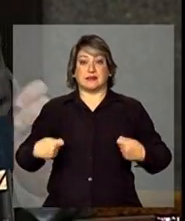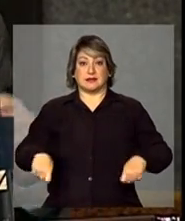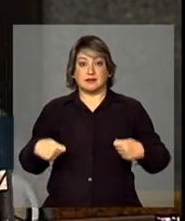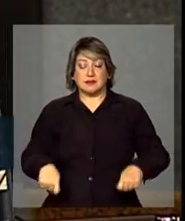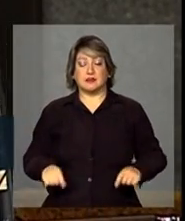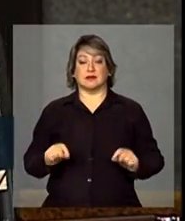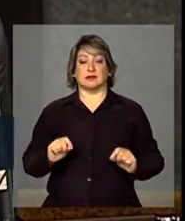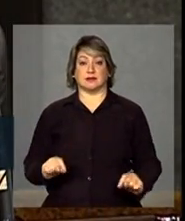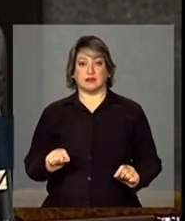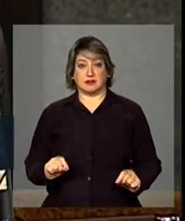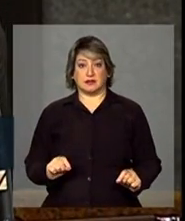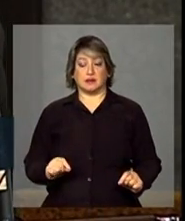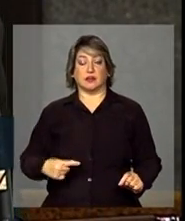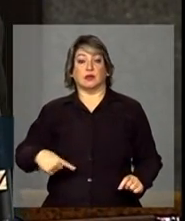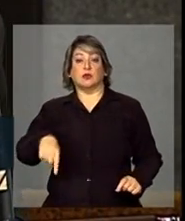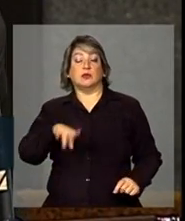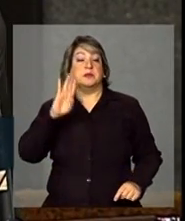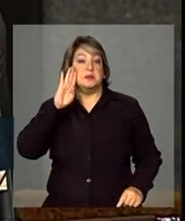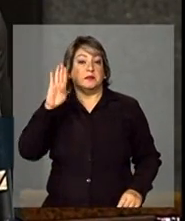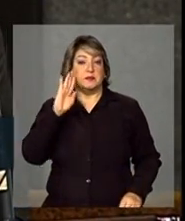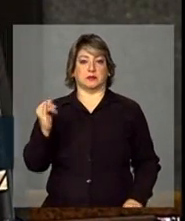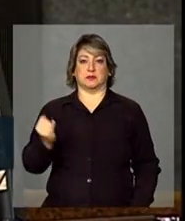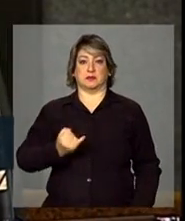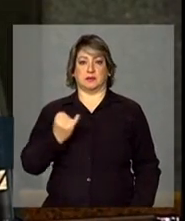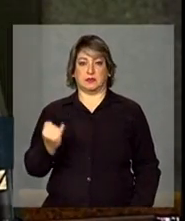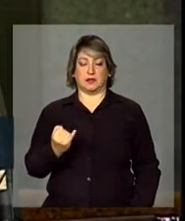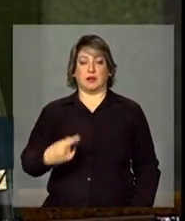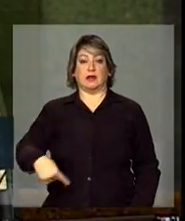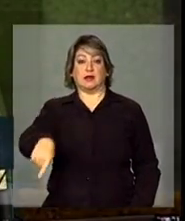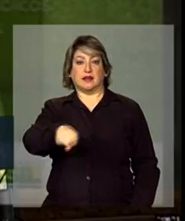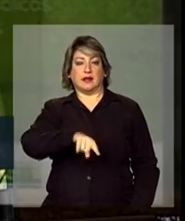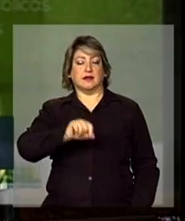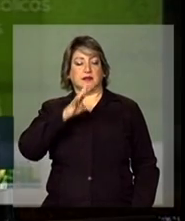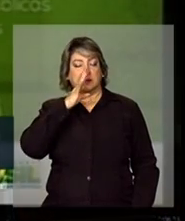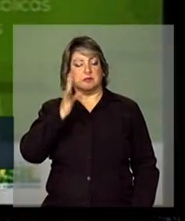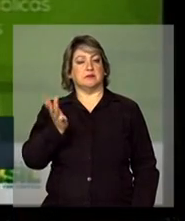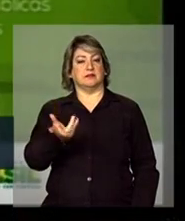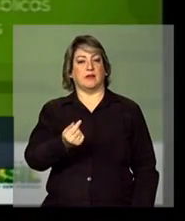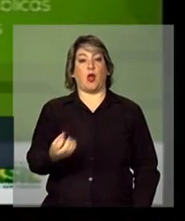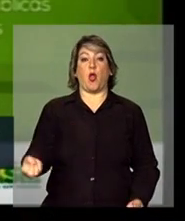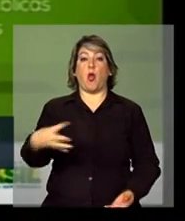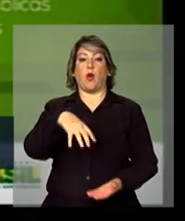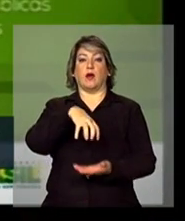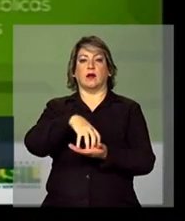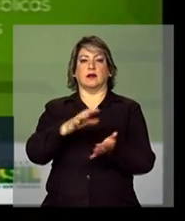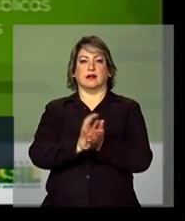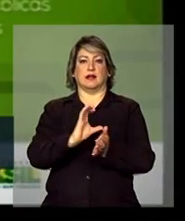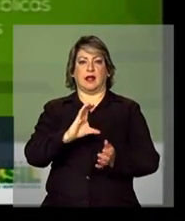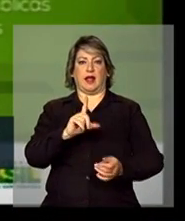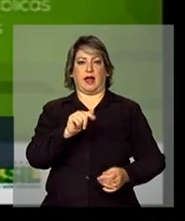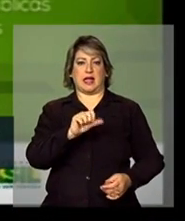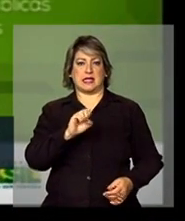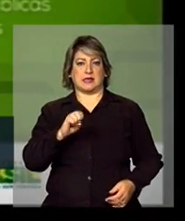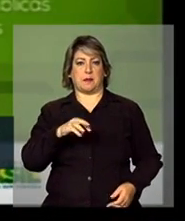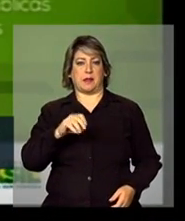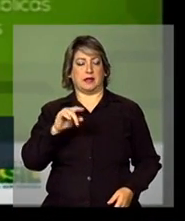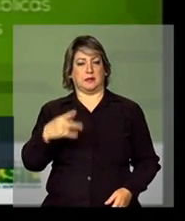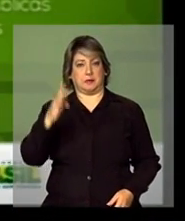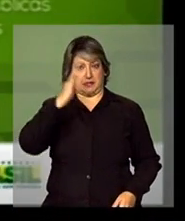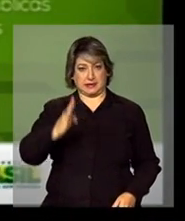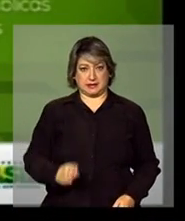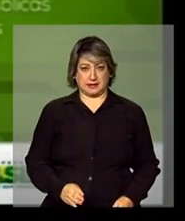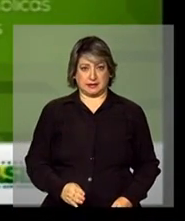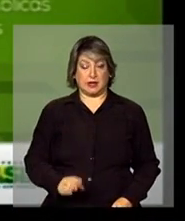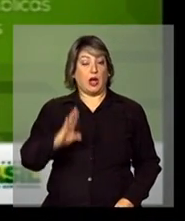as demandas e as peculiaridades dessa fantástica nova classe média brasileira. E o